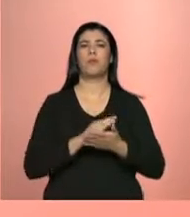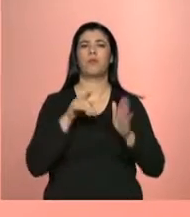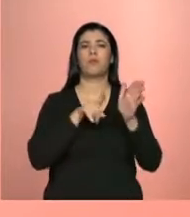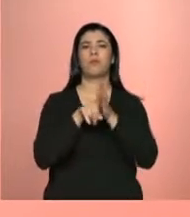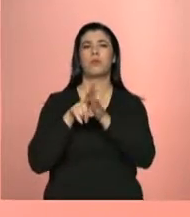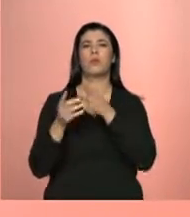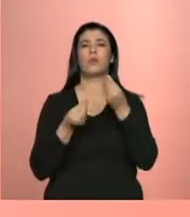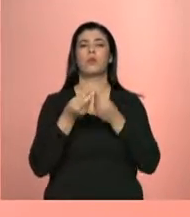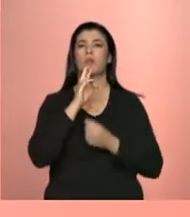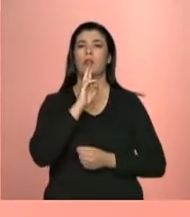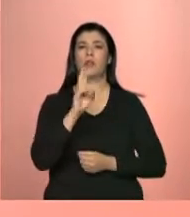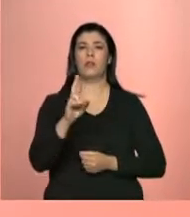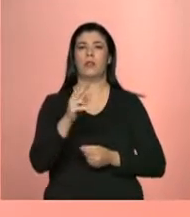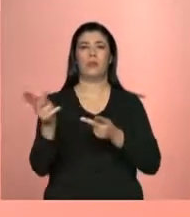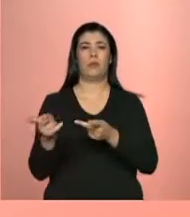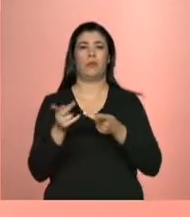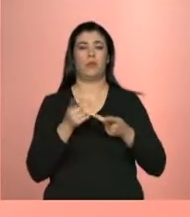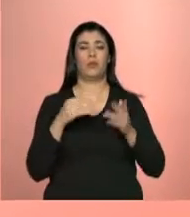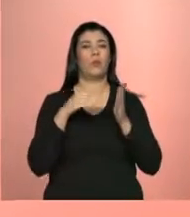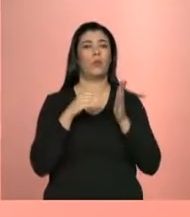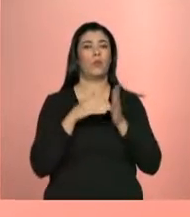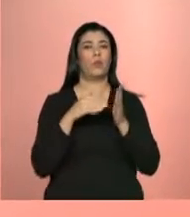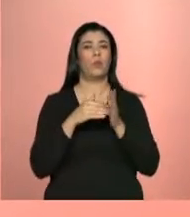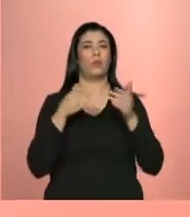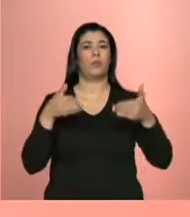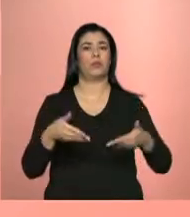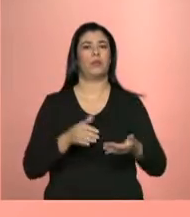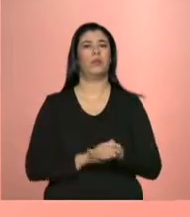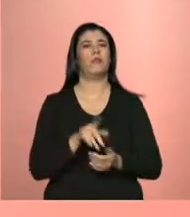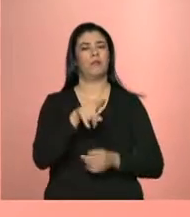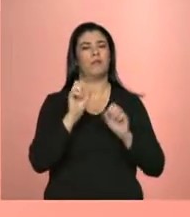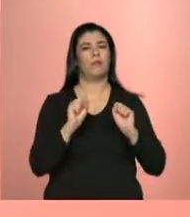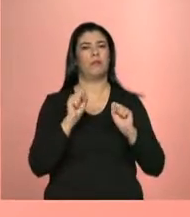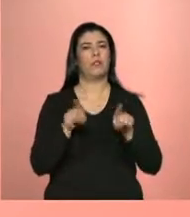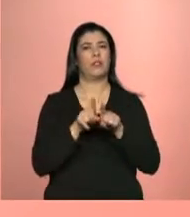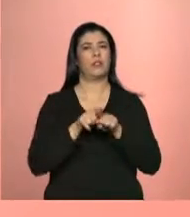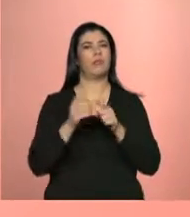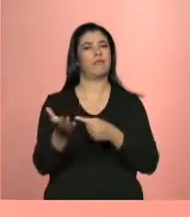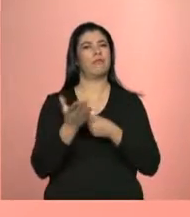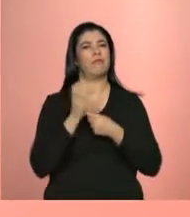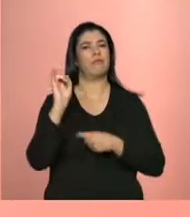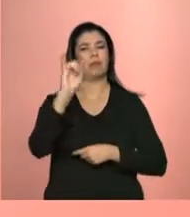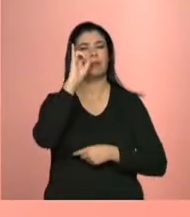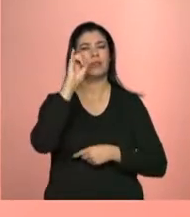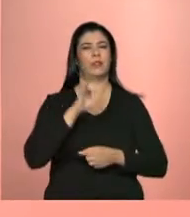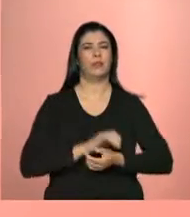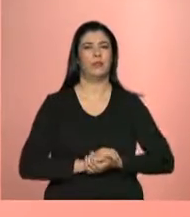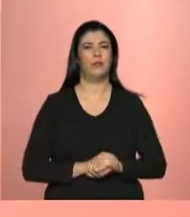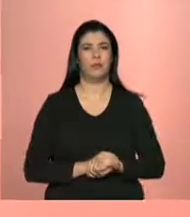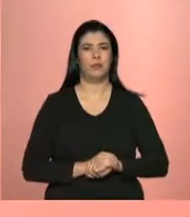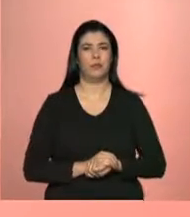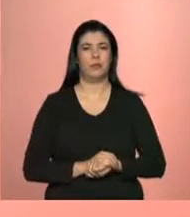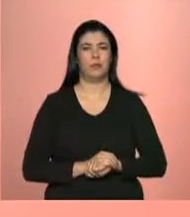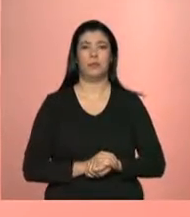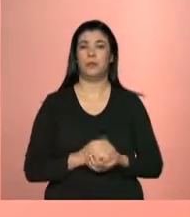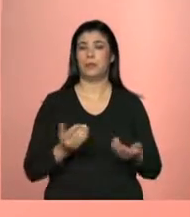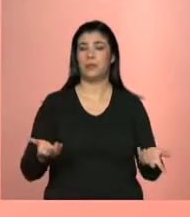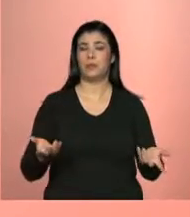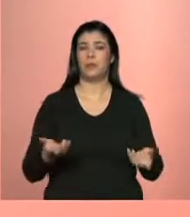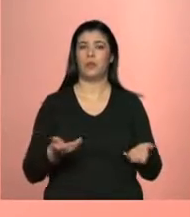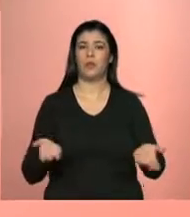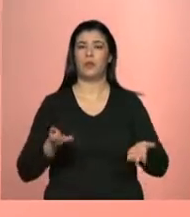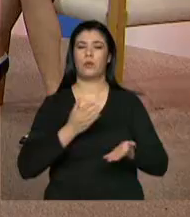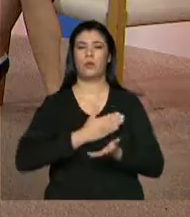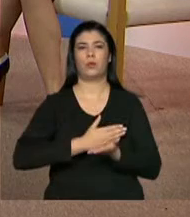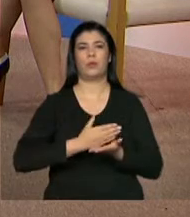respondidas por nossas convidadas no último bloco. Participe, a sua contribuição é muito importante. Então, para a gente